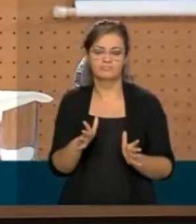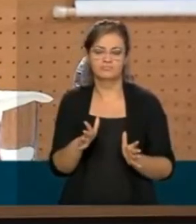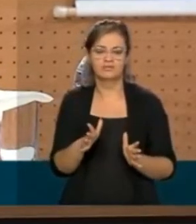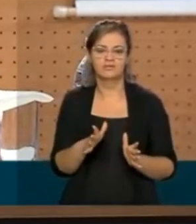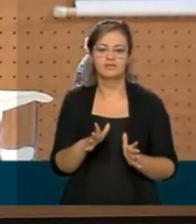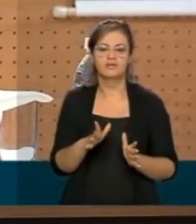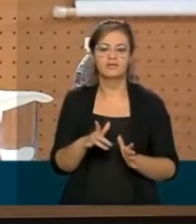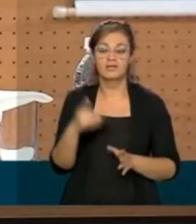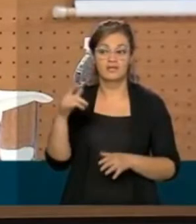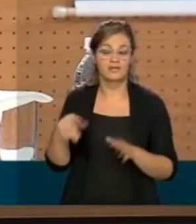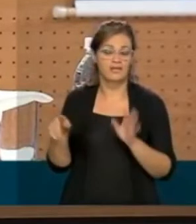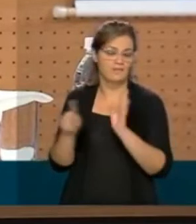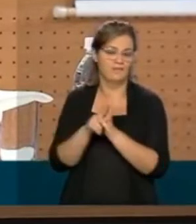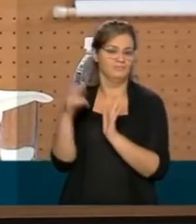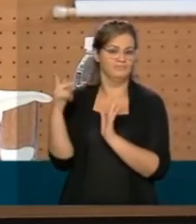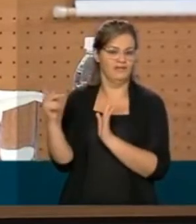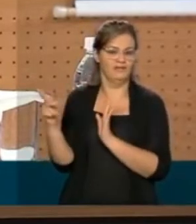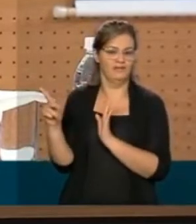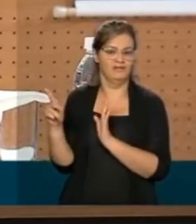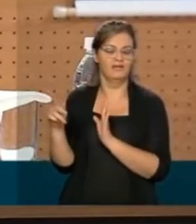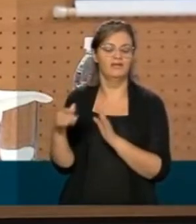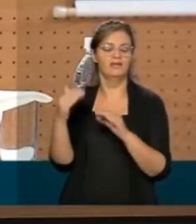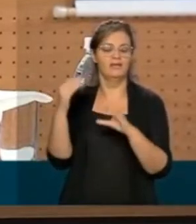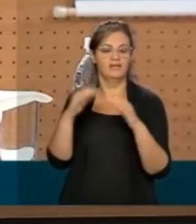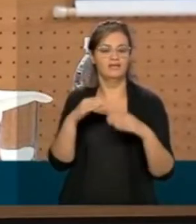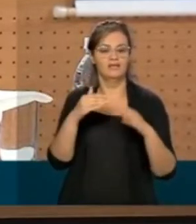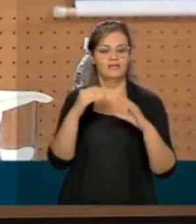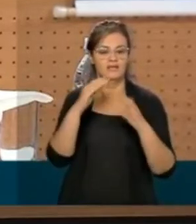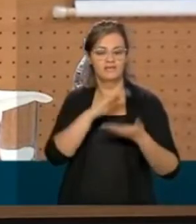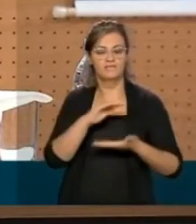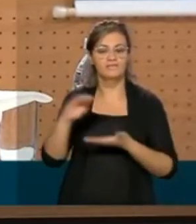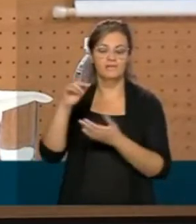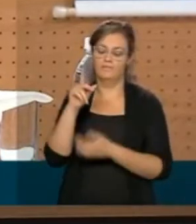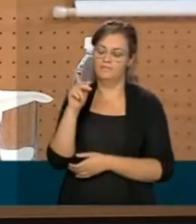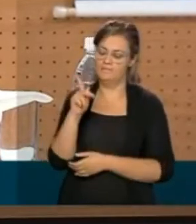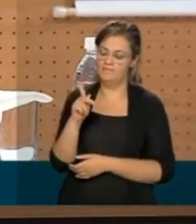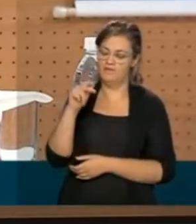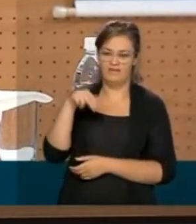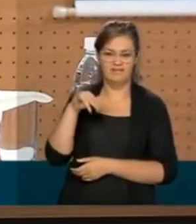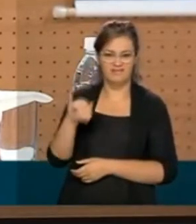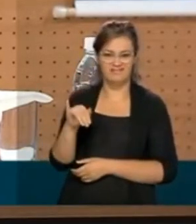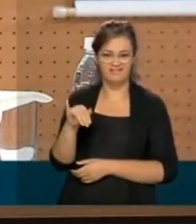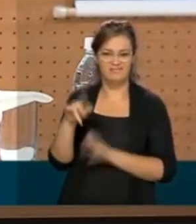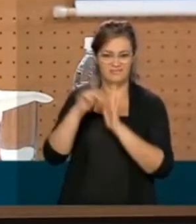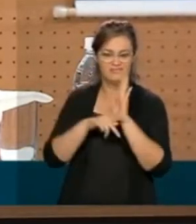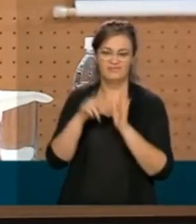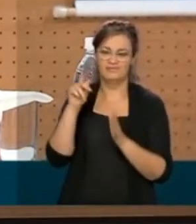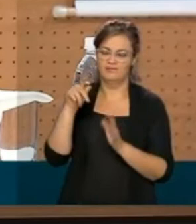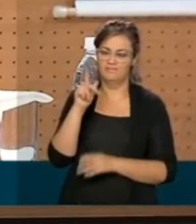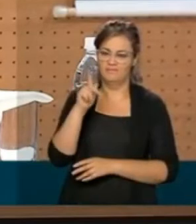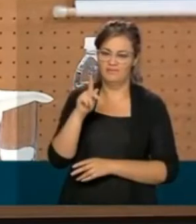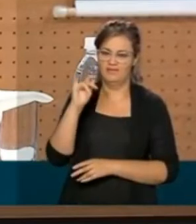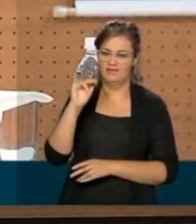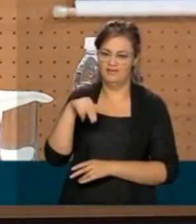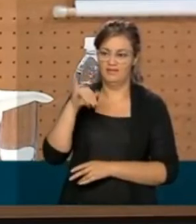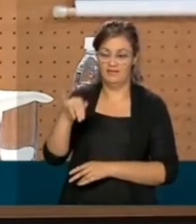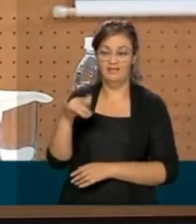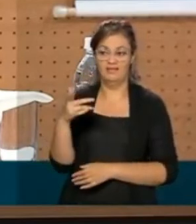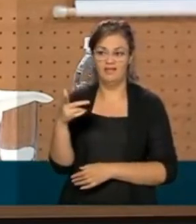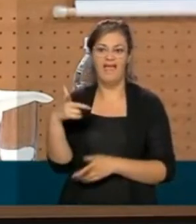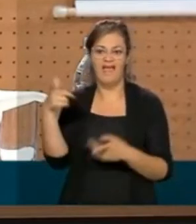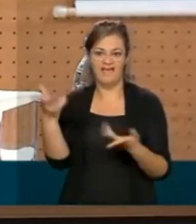forma exclusiva para o Ministério da Saúde e para o PNI. Todas, inclusive essa que foi aplicada agora.